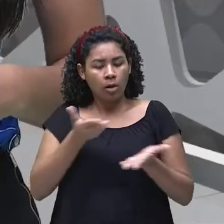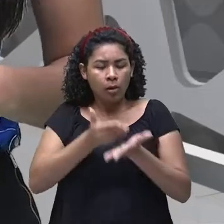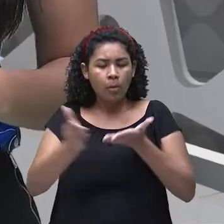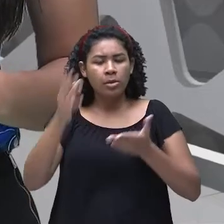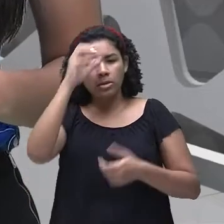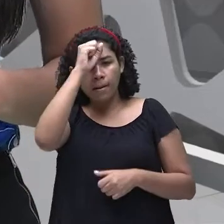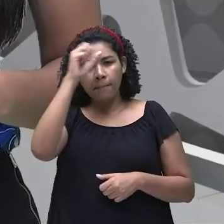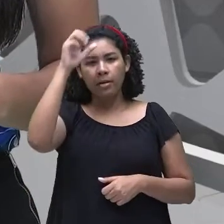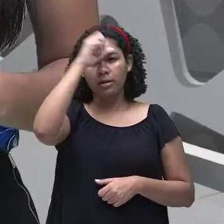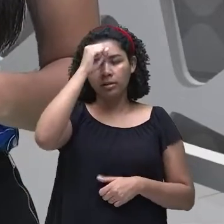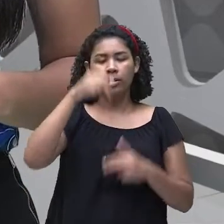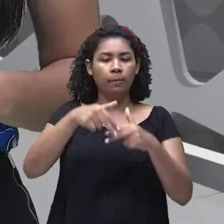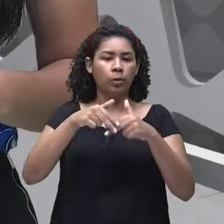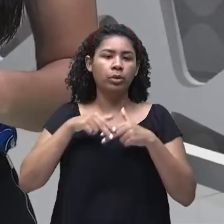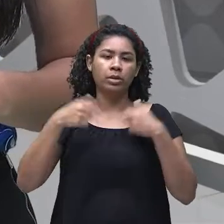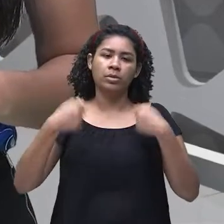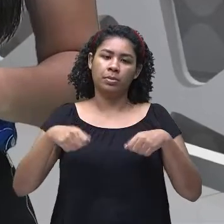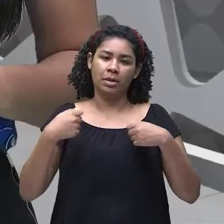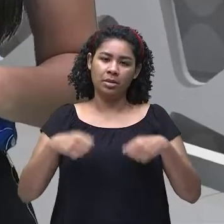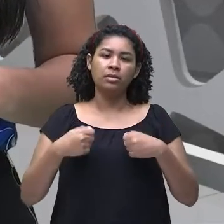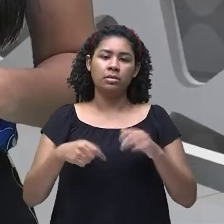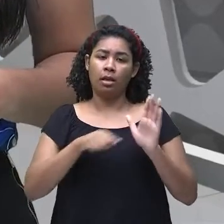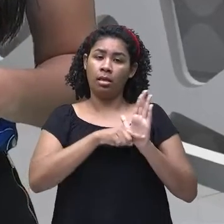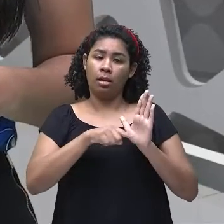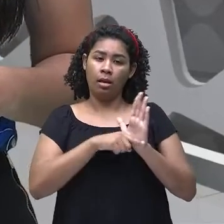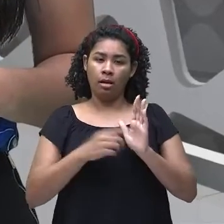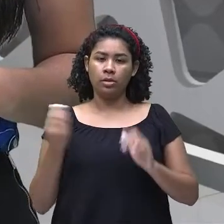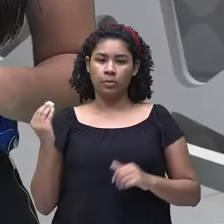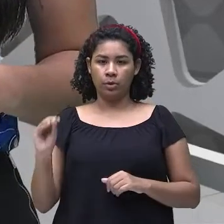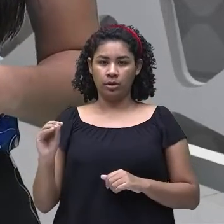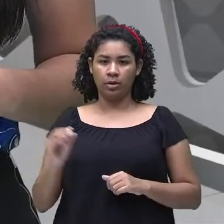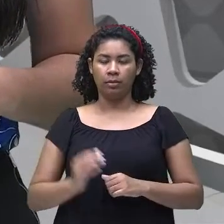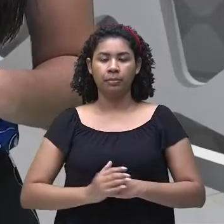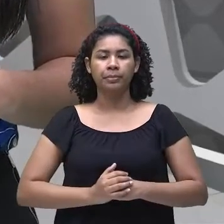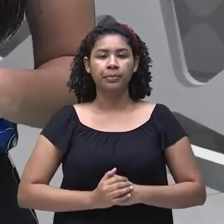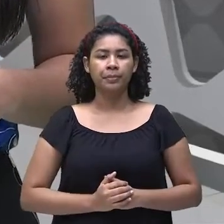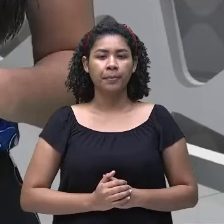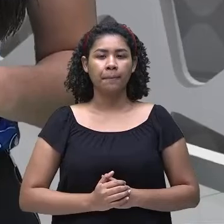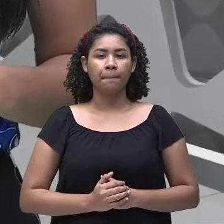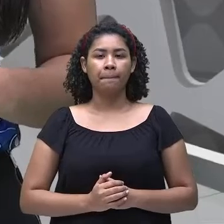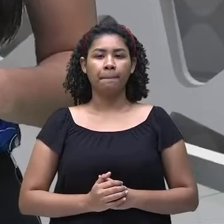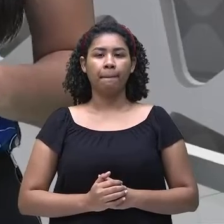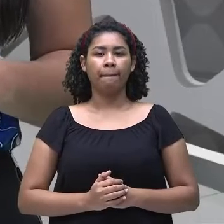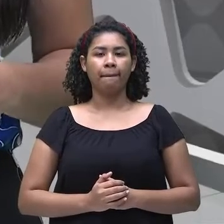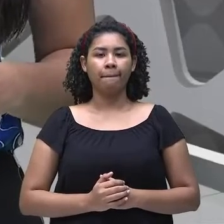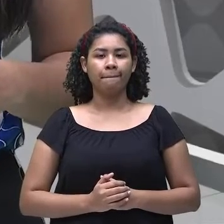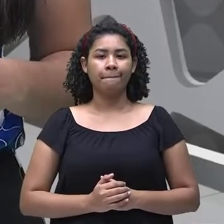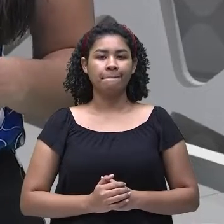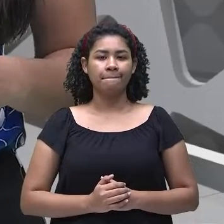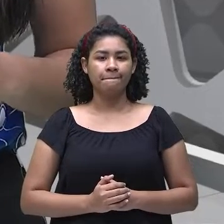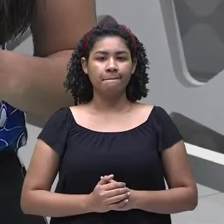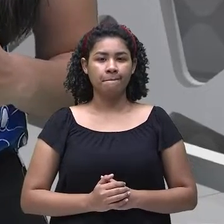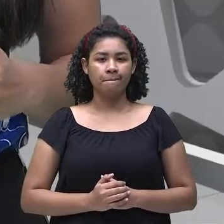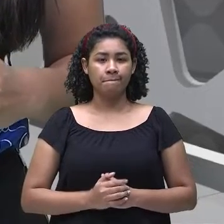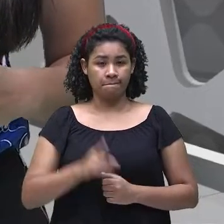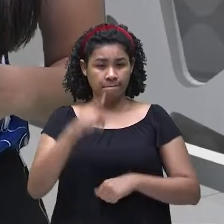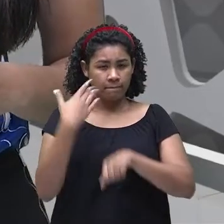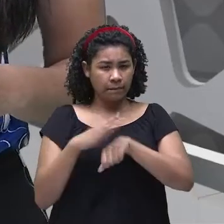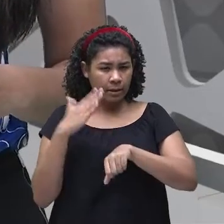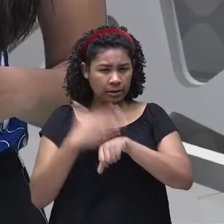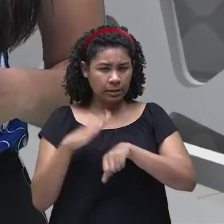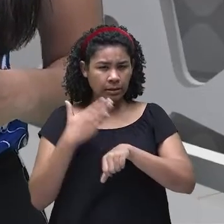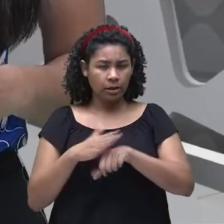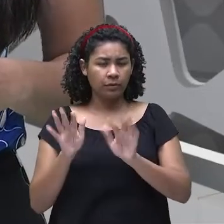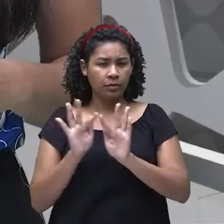negativa. Olha só. He can't ride a bike. He can't ride a bike. Vocês podem dizer aí na sala.